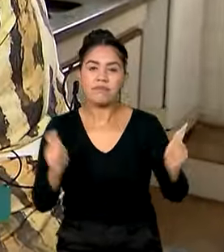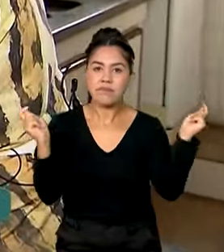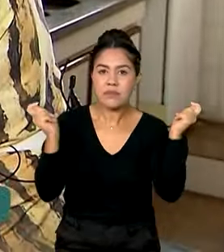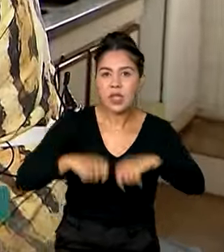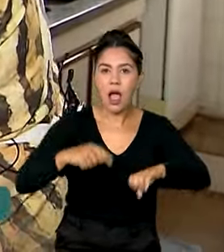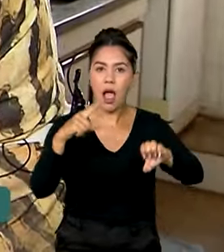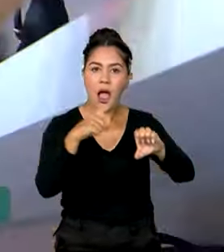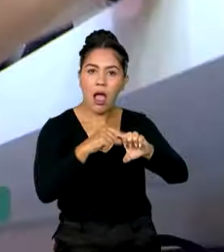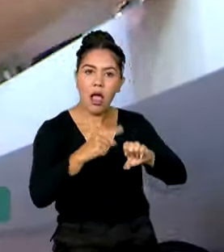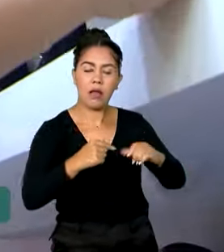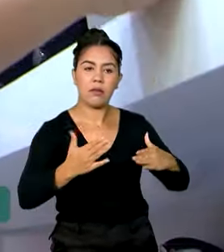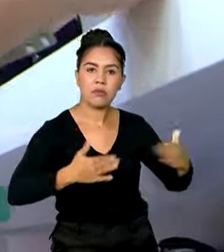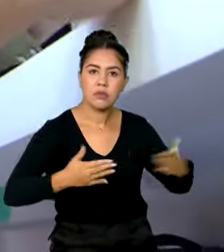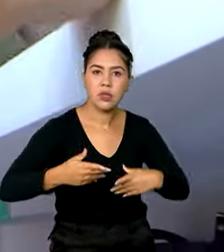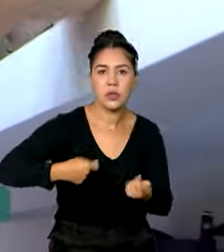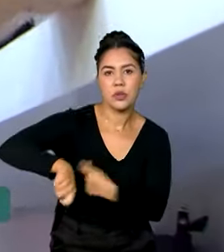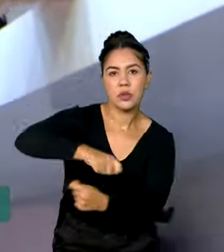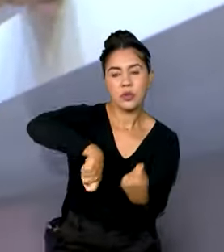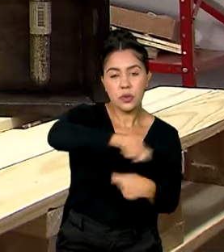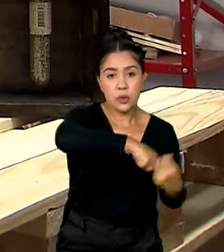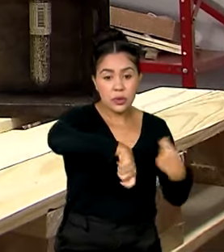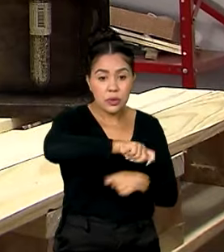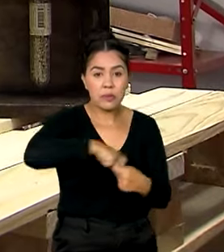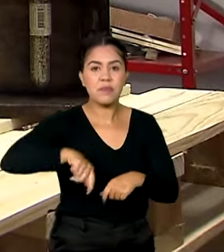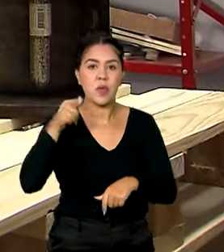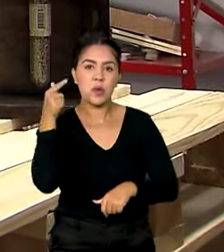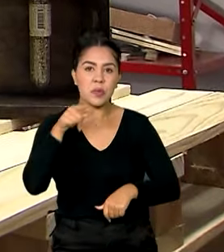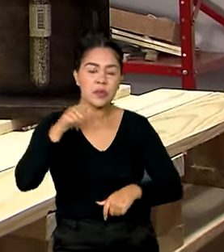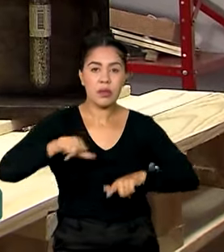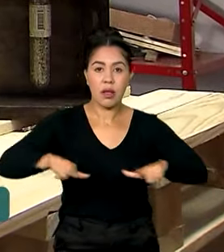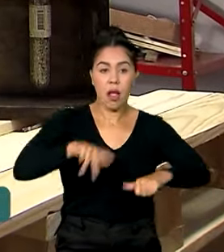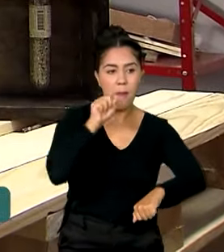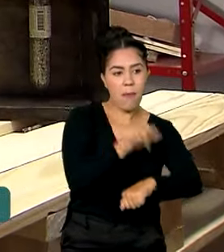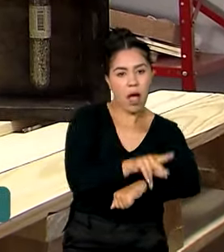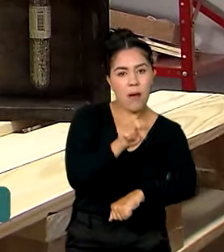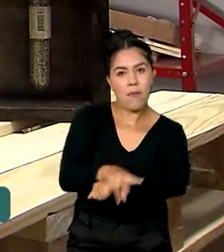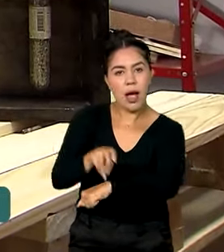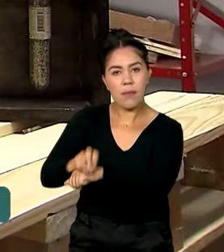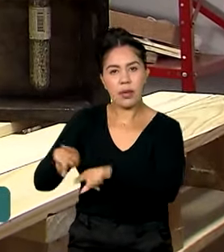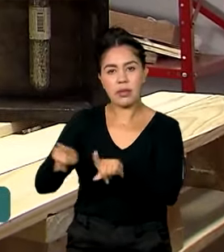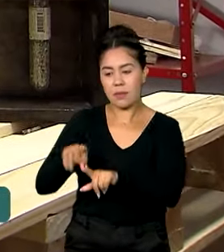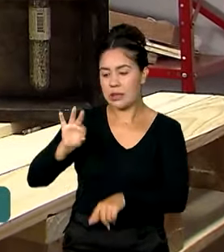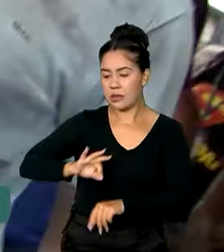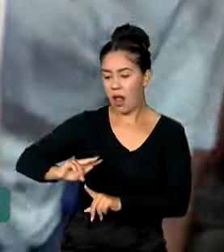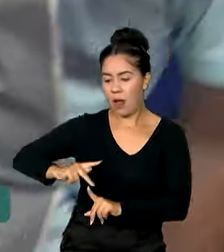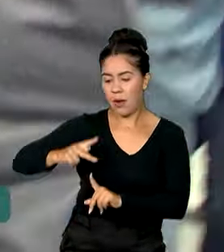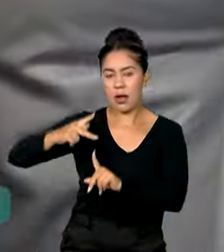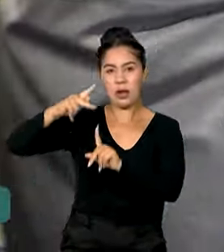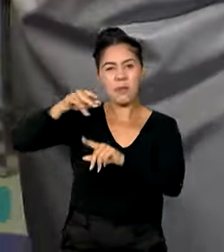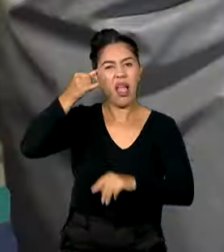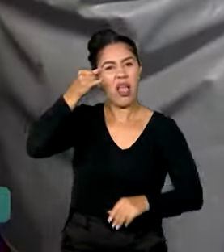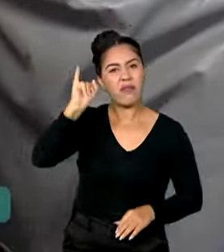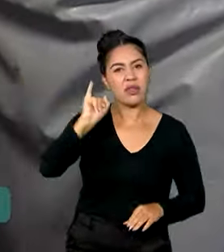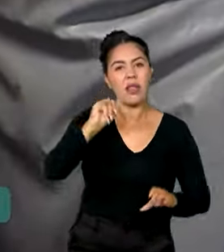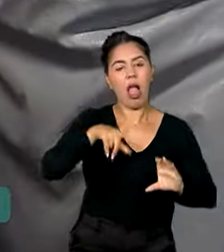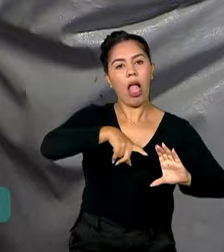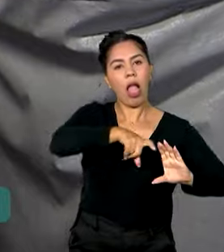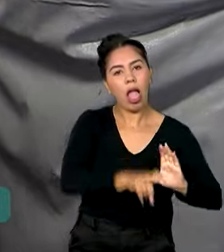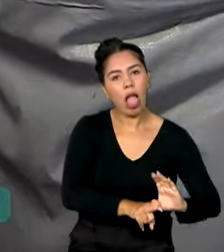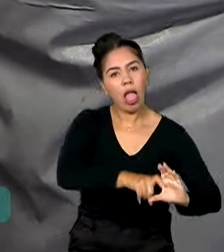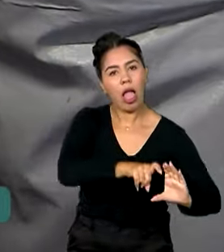e abrir os seus próprios negócios, gerando emprego e renda e saindo do ciclo de dependência